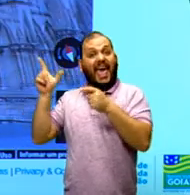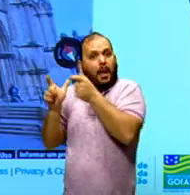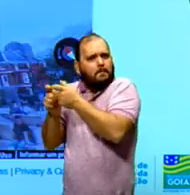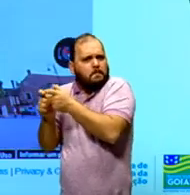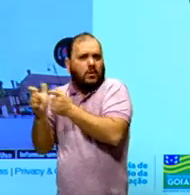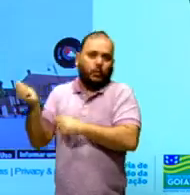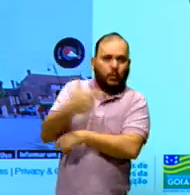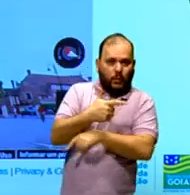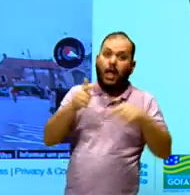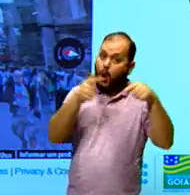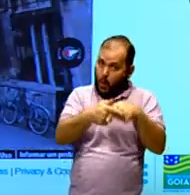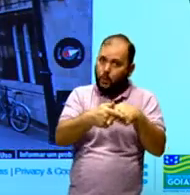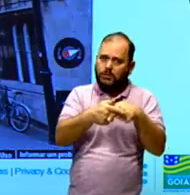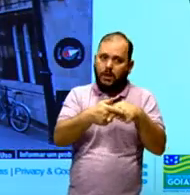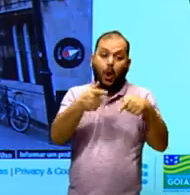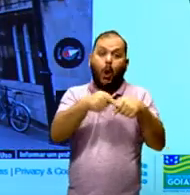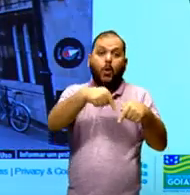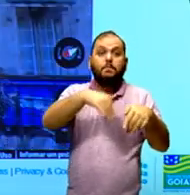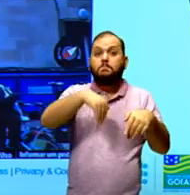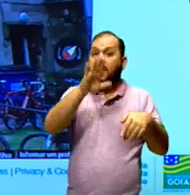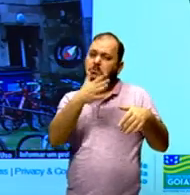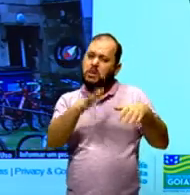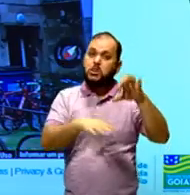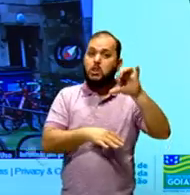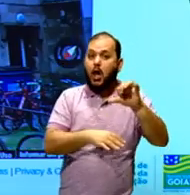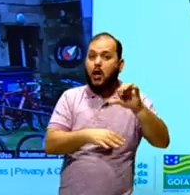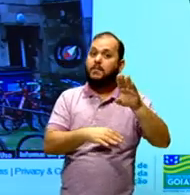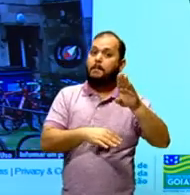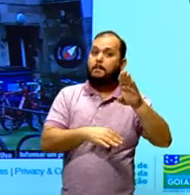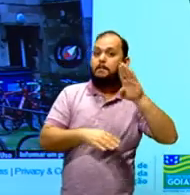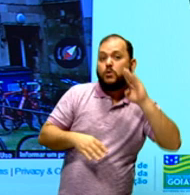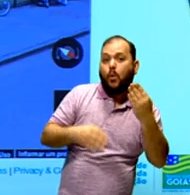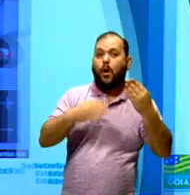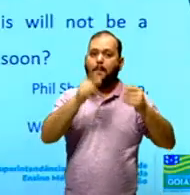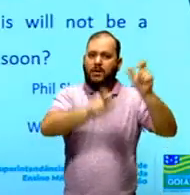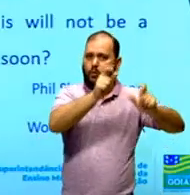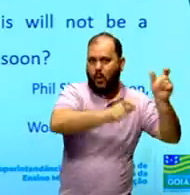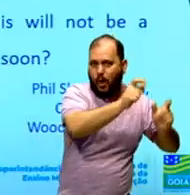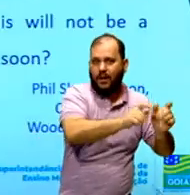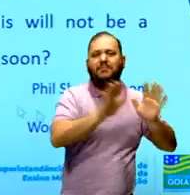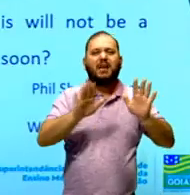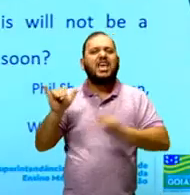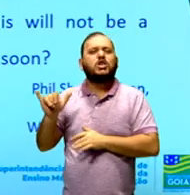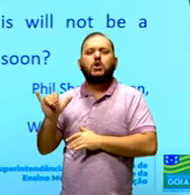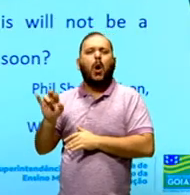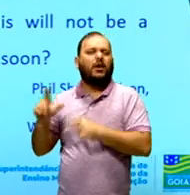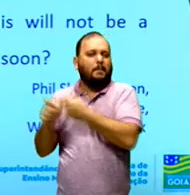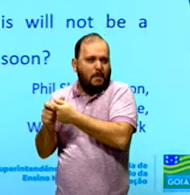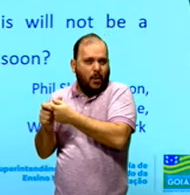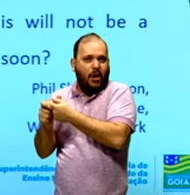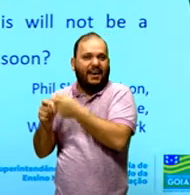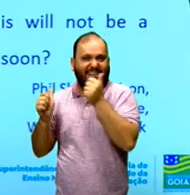cidade que tem mais ou menos, aproximadamente, nove milhões de habitantes, então, York é uma cidade bem menor. Bom,